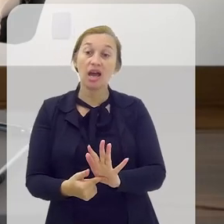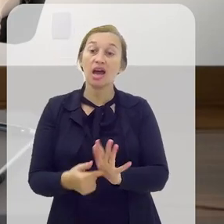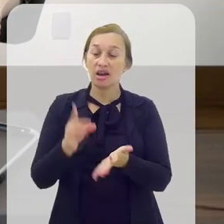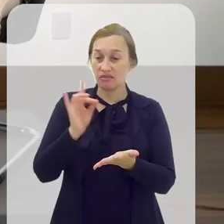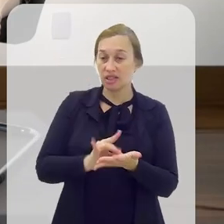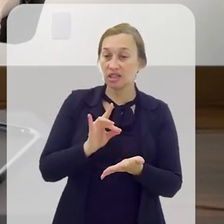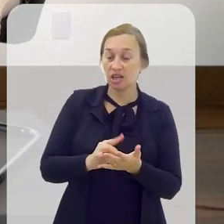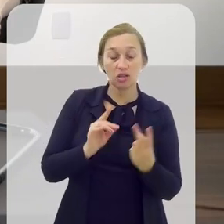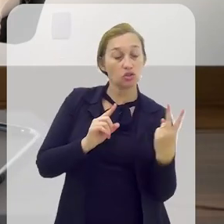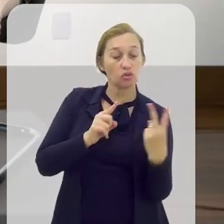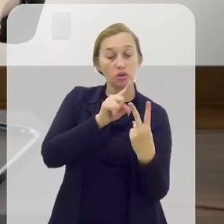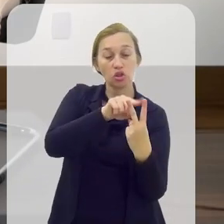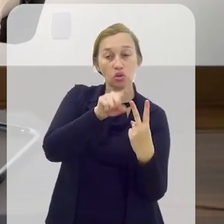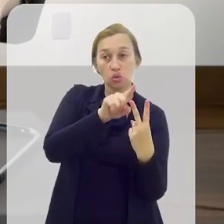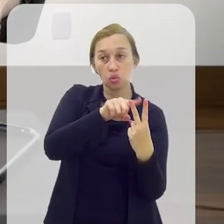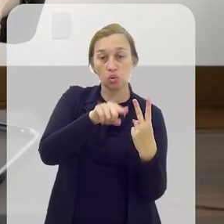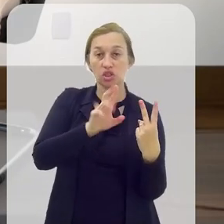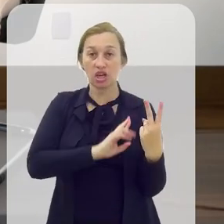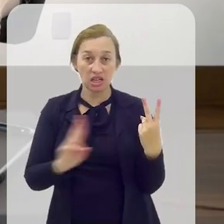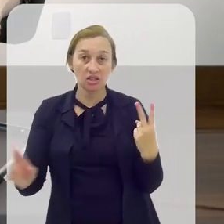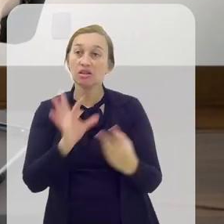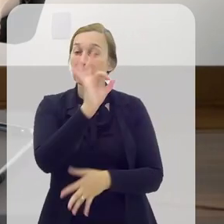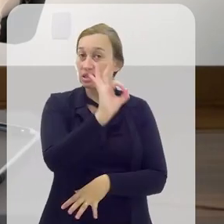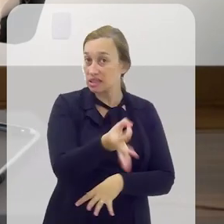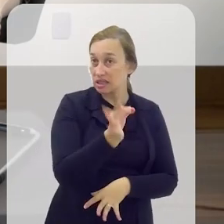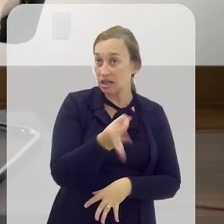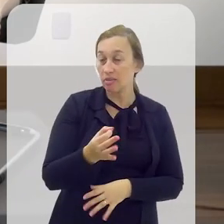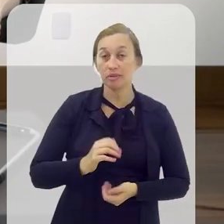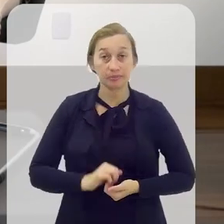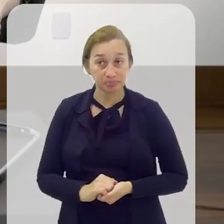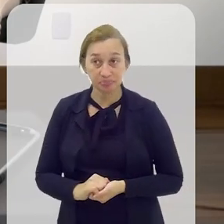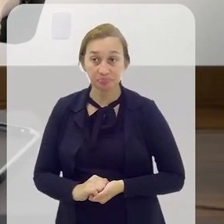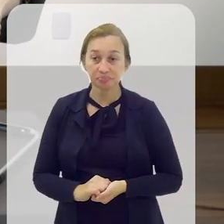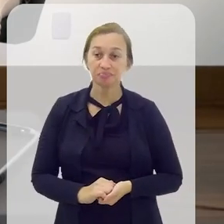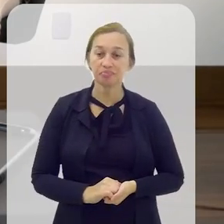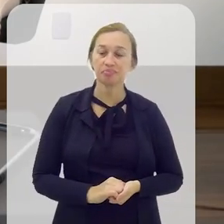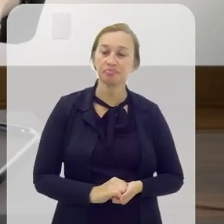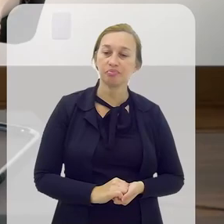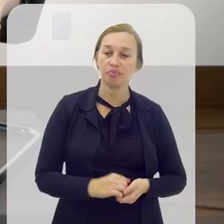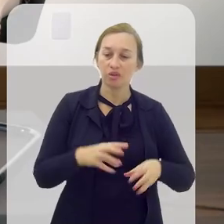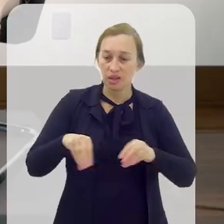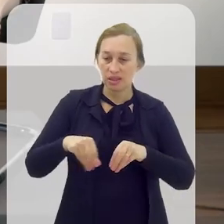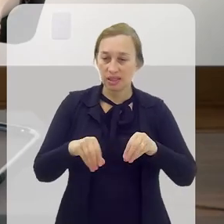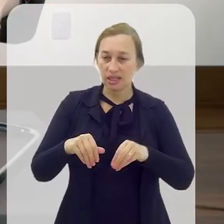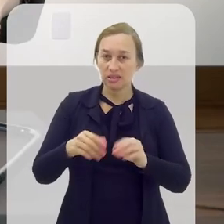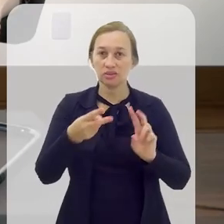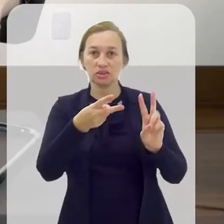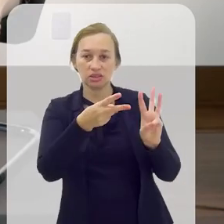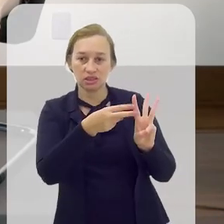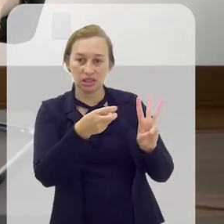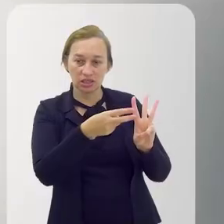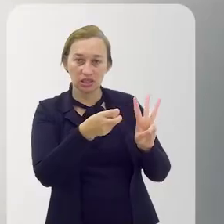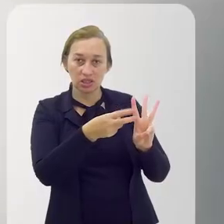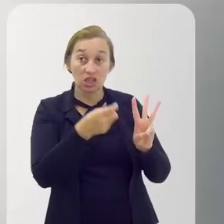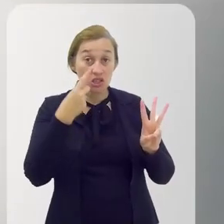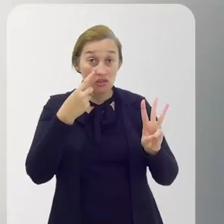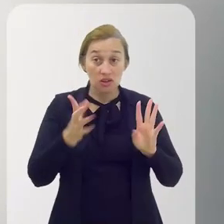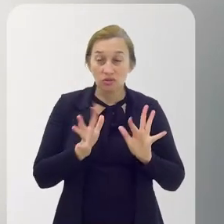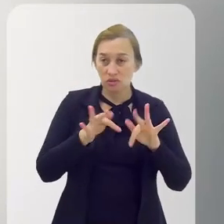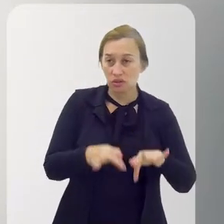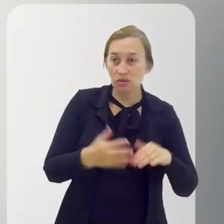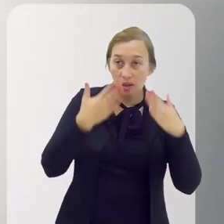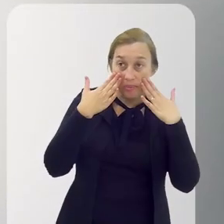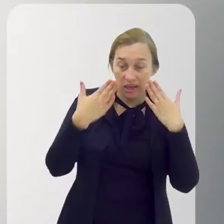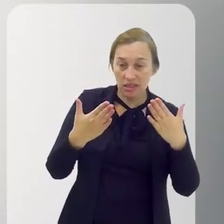sobre duas religiões. É, exatamente. E agora, com essa questão das marcações das terras indígenas, tem isso